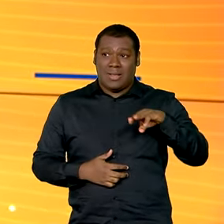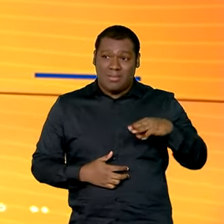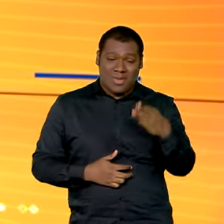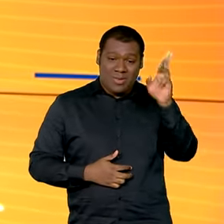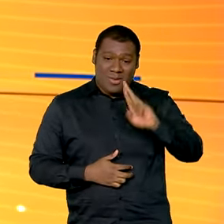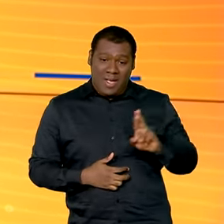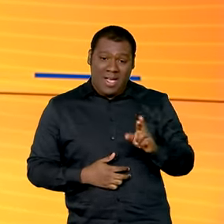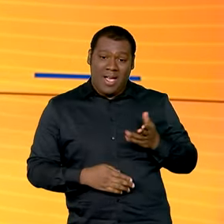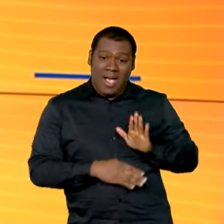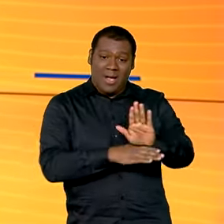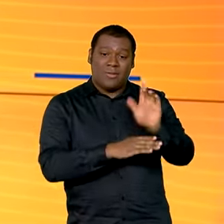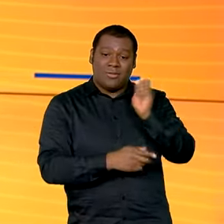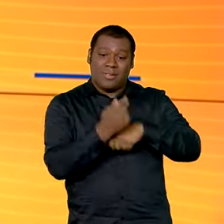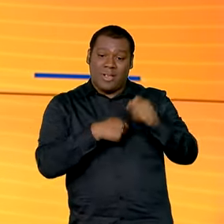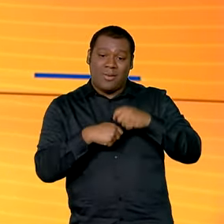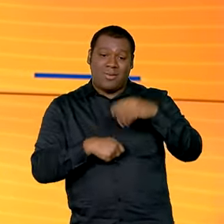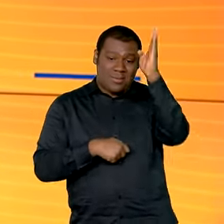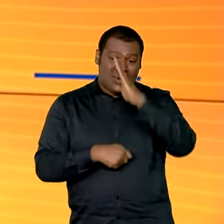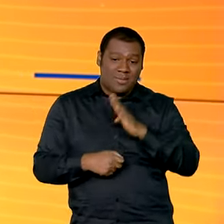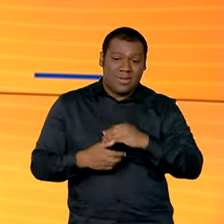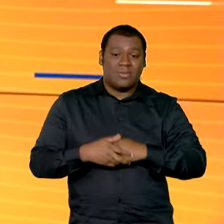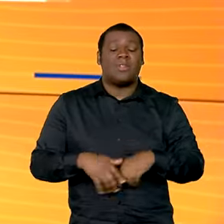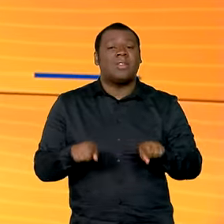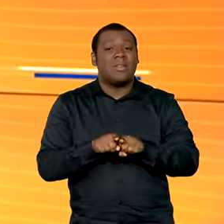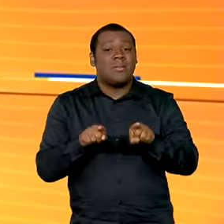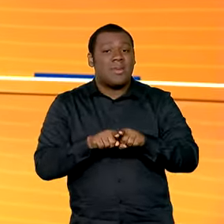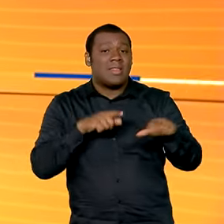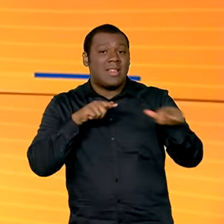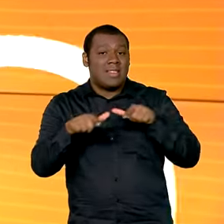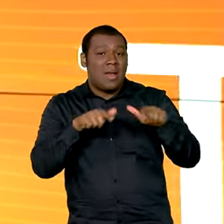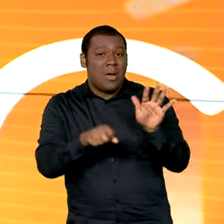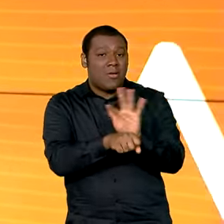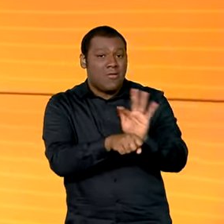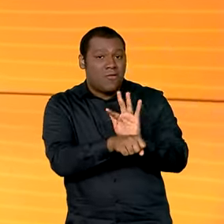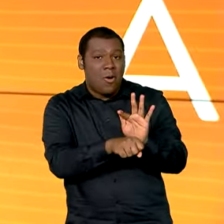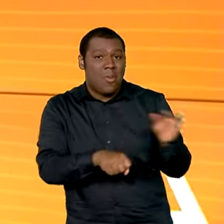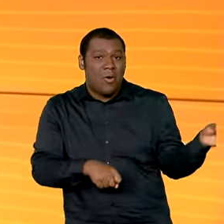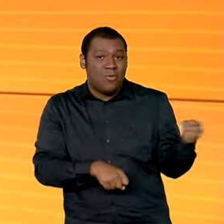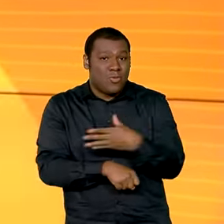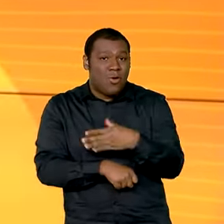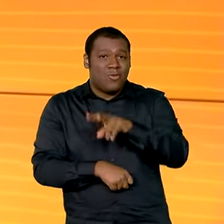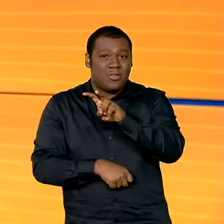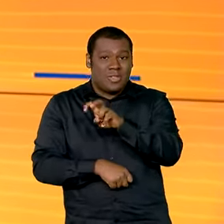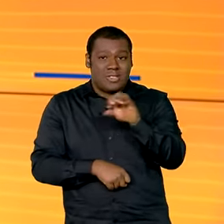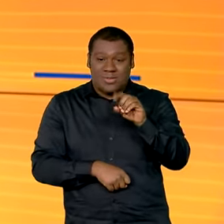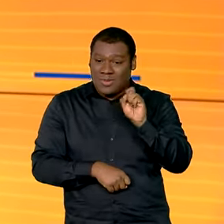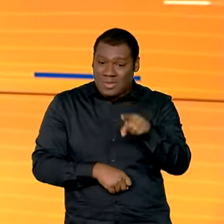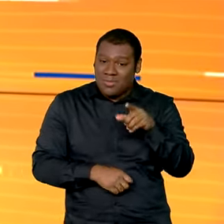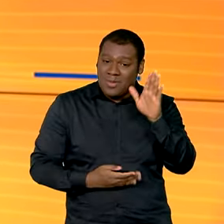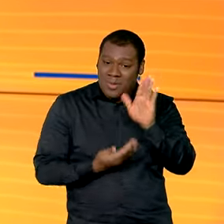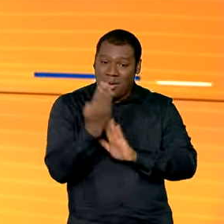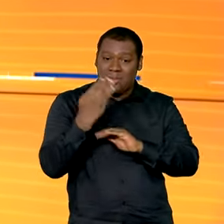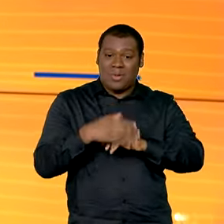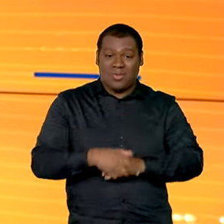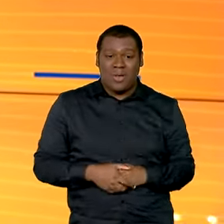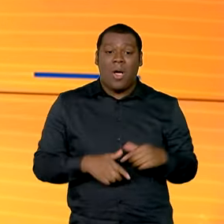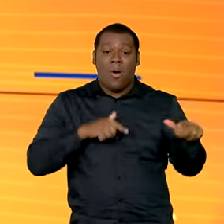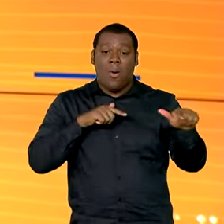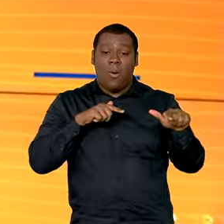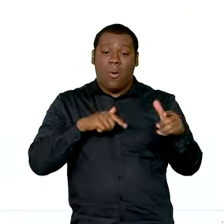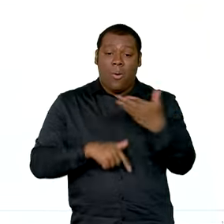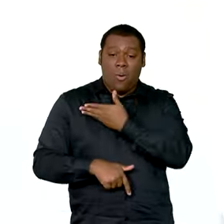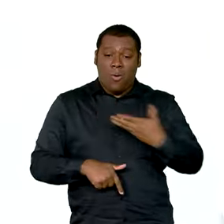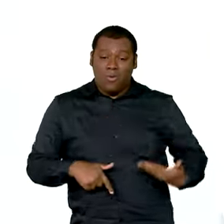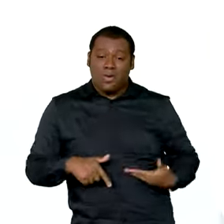80 mil empregos e o governo tem trabalhado para promover cada vez mais os destinos brasileiros lá fora